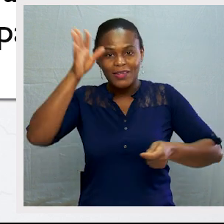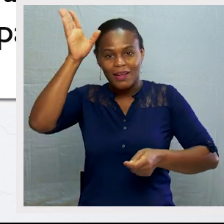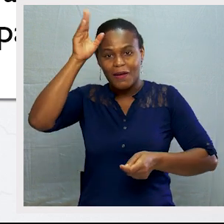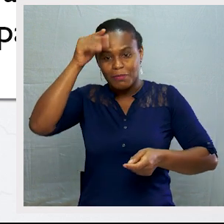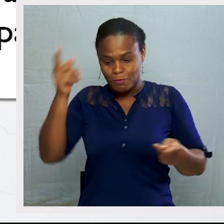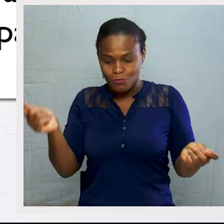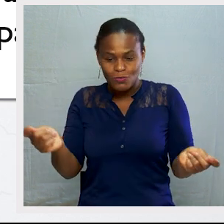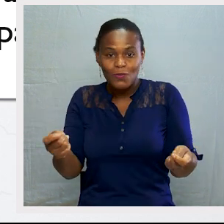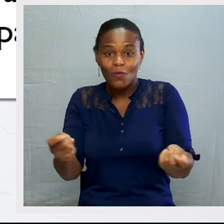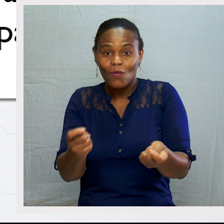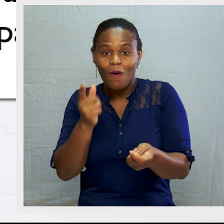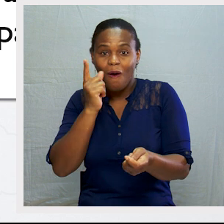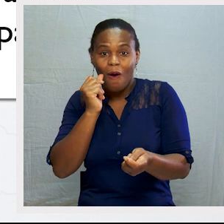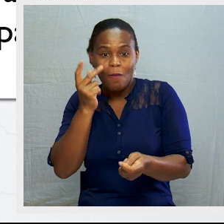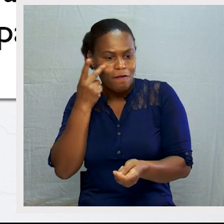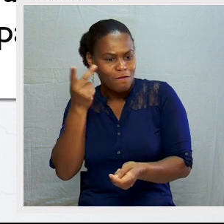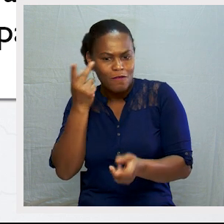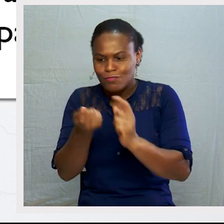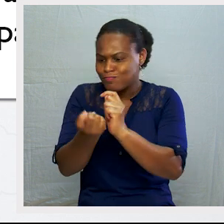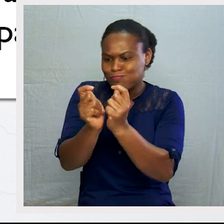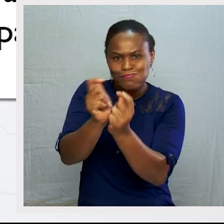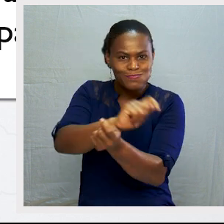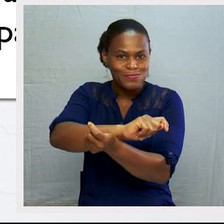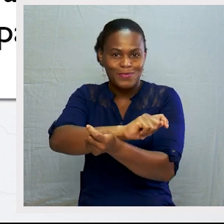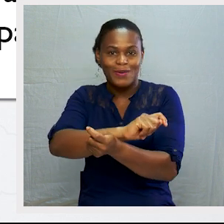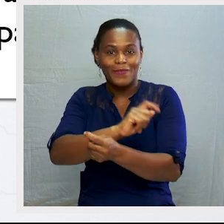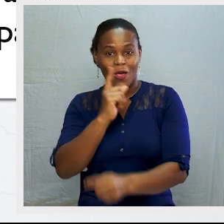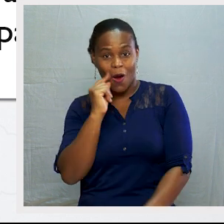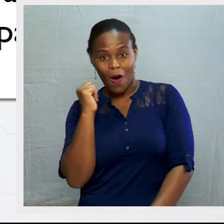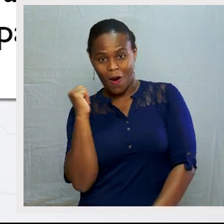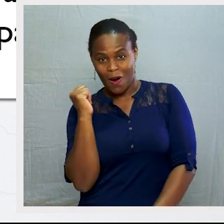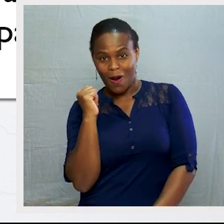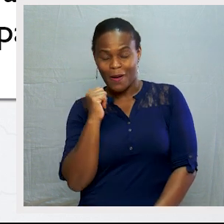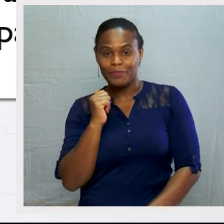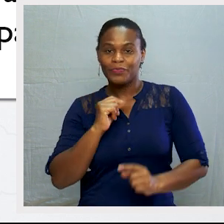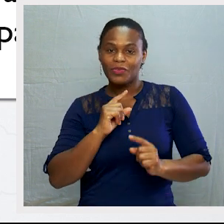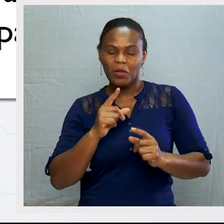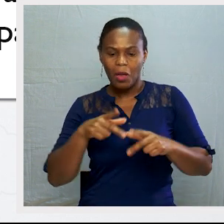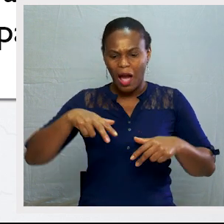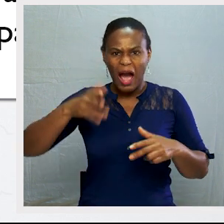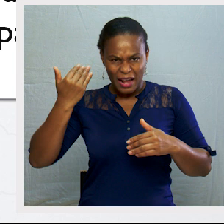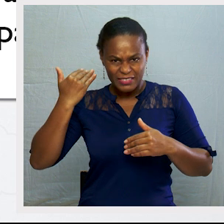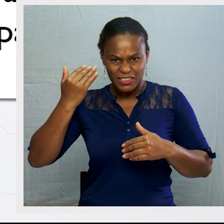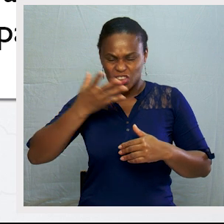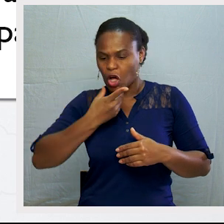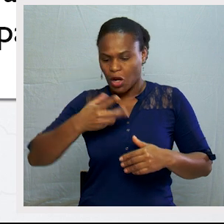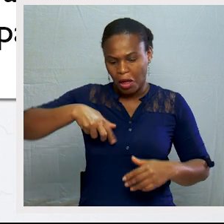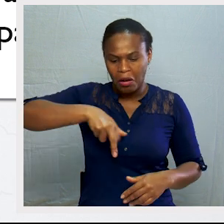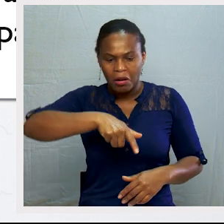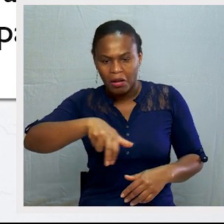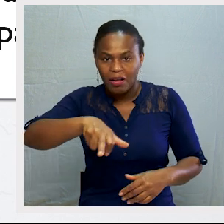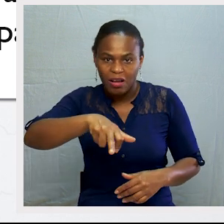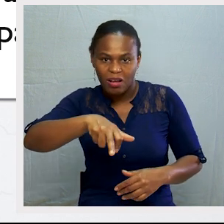de animais, mudou a vida dos homens. Eles passaram de nómadas para